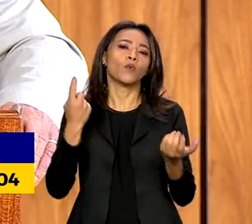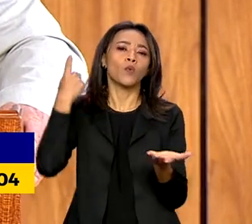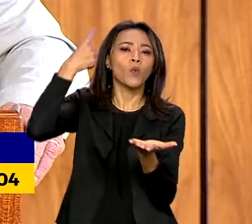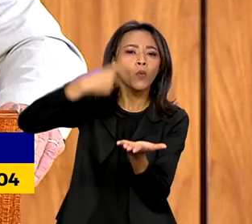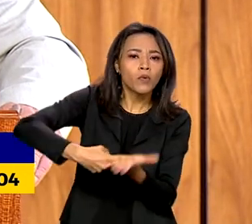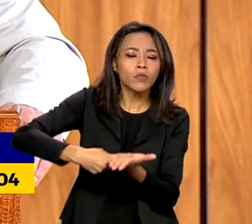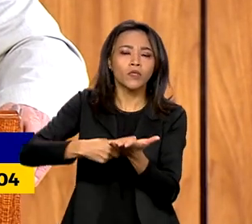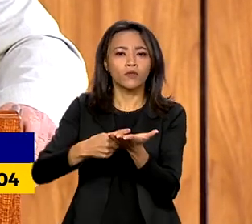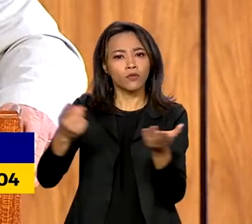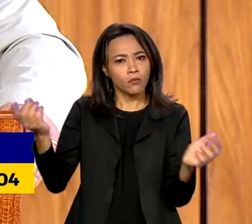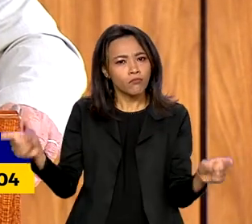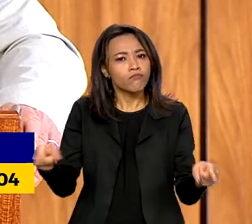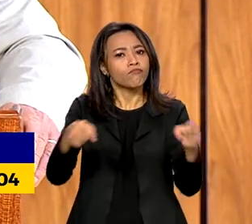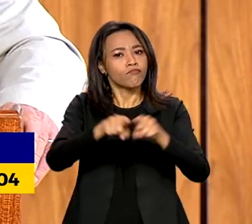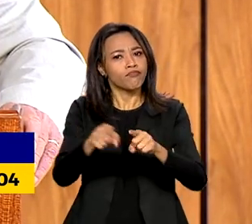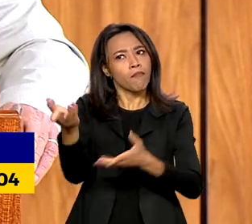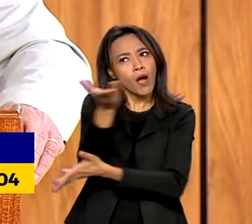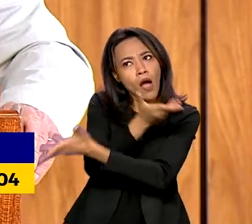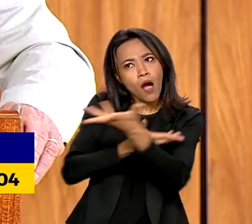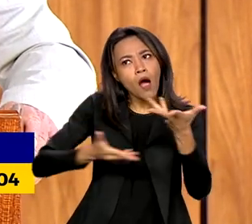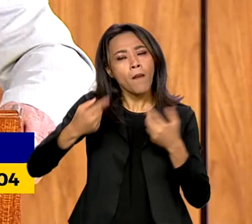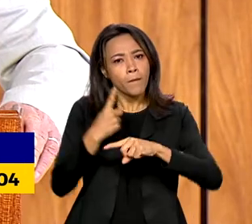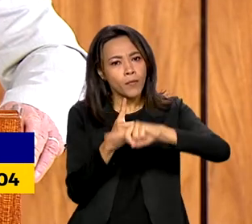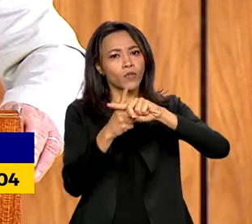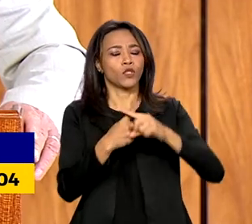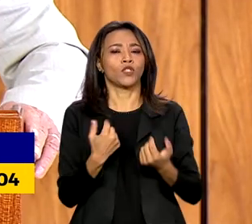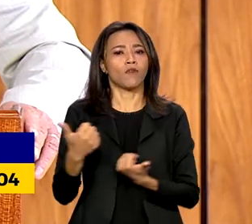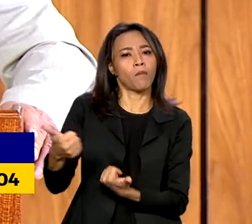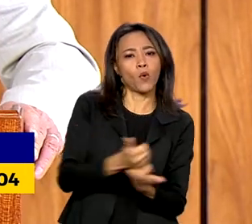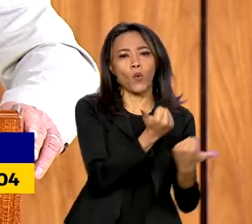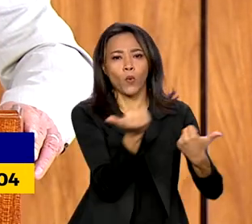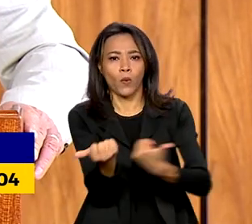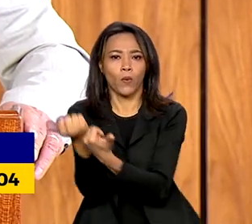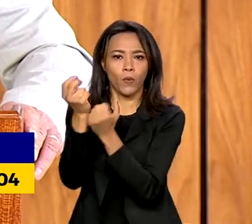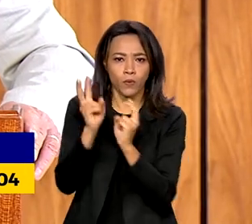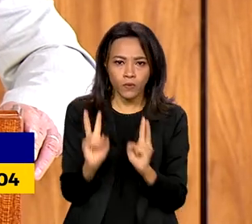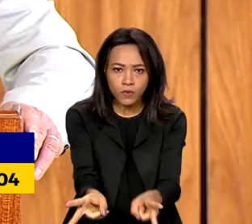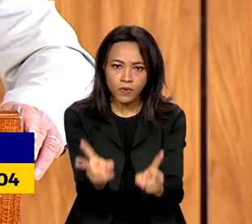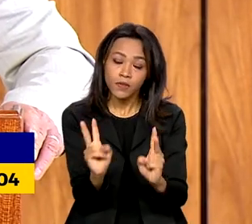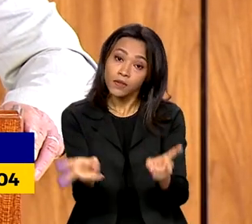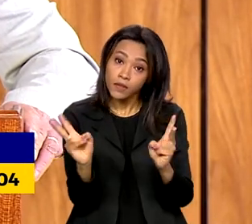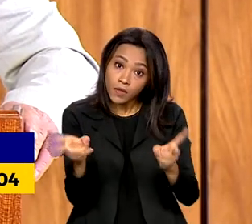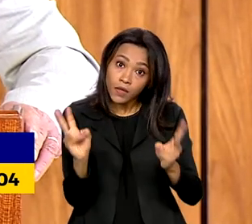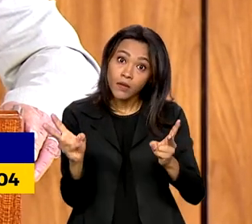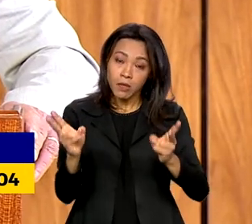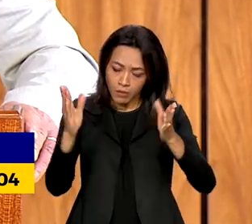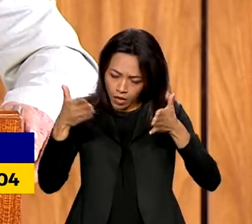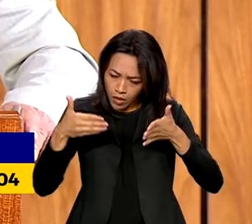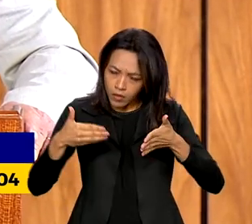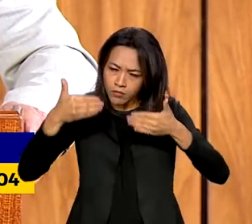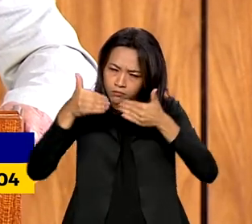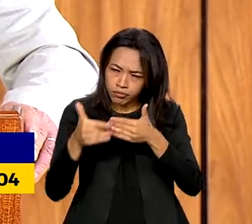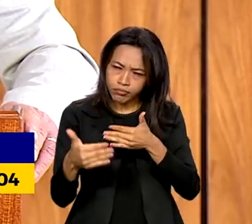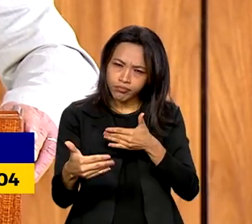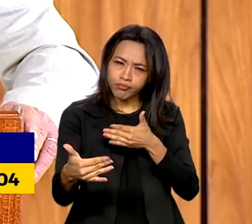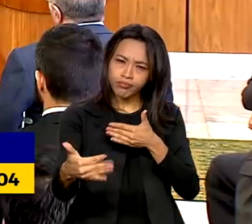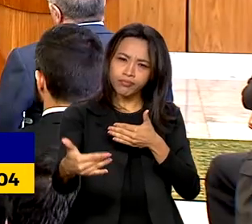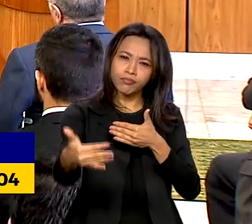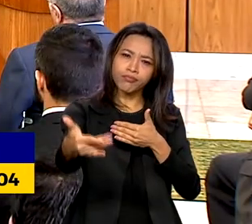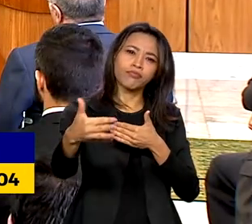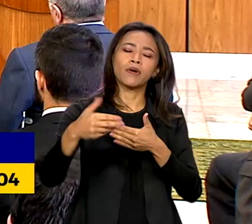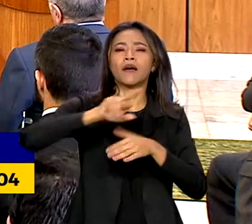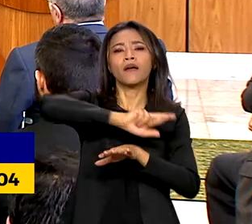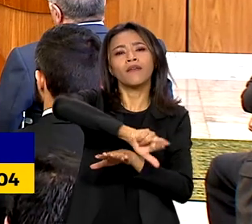positiva. Com a cooperação ativa, podemos abrir horizontes benéficos em diversas áreas.